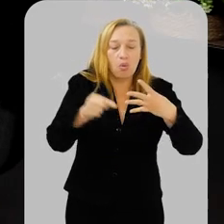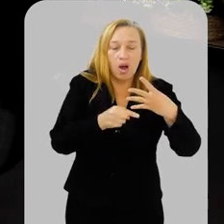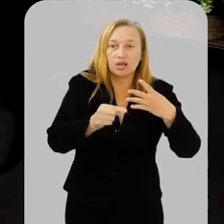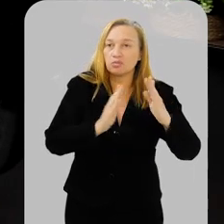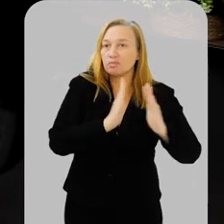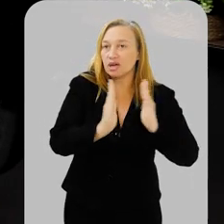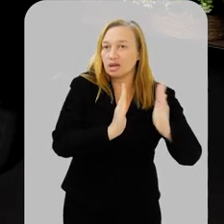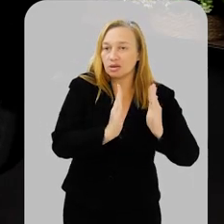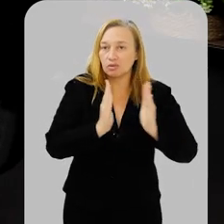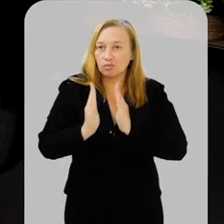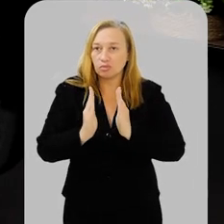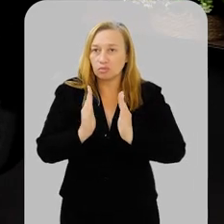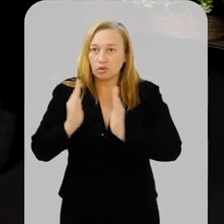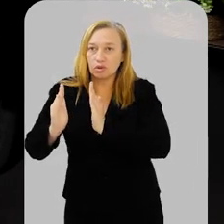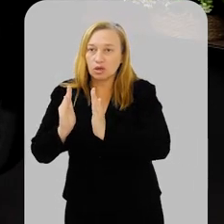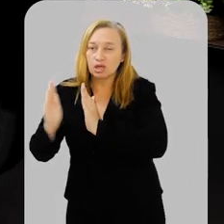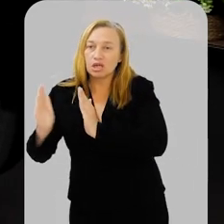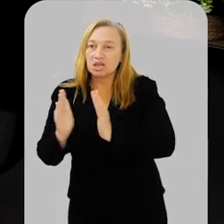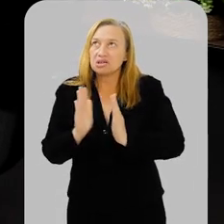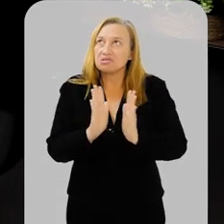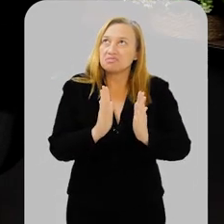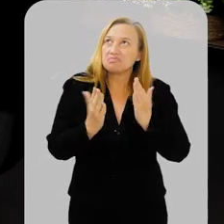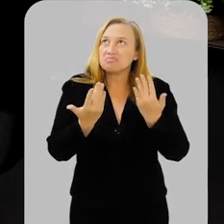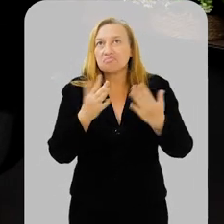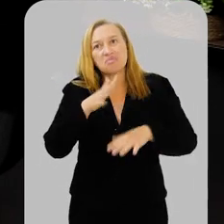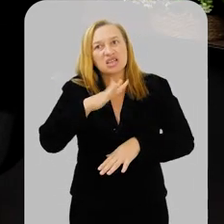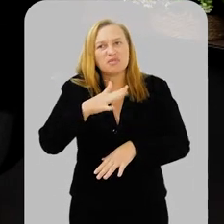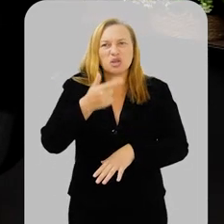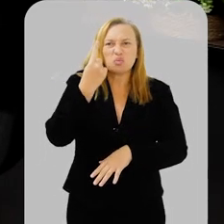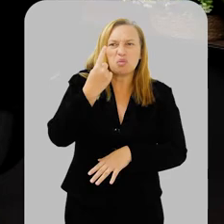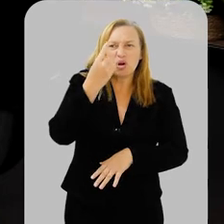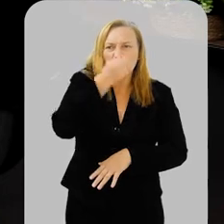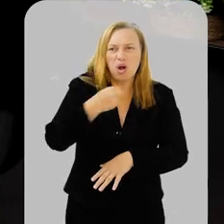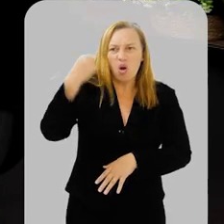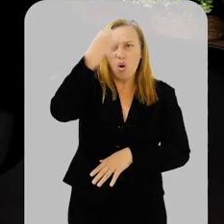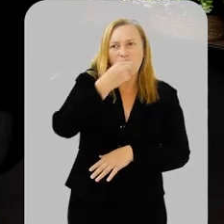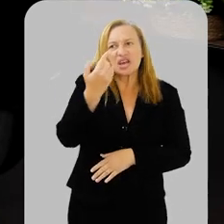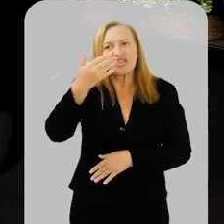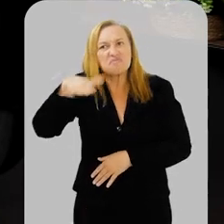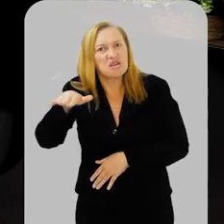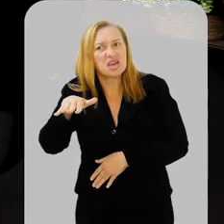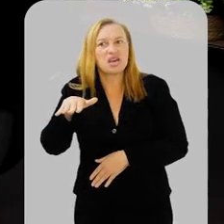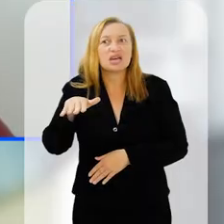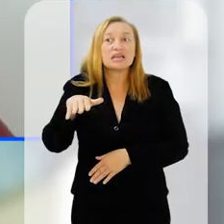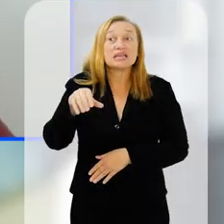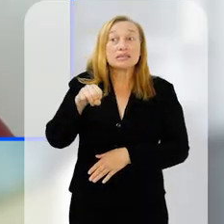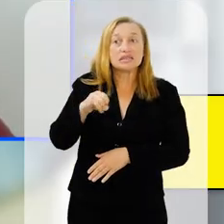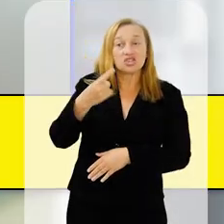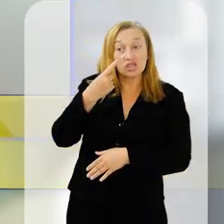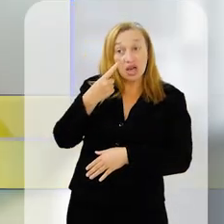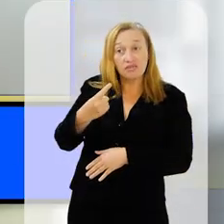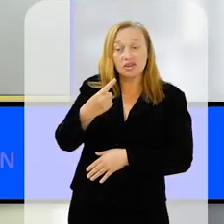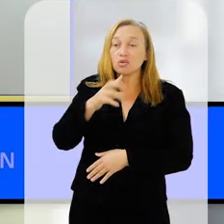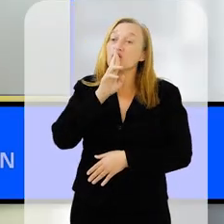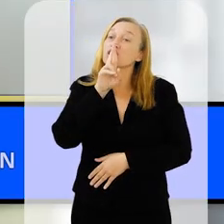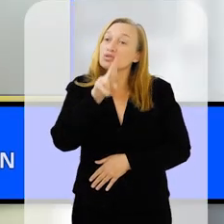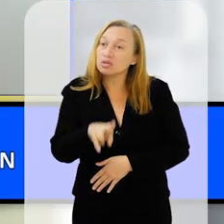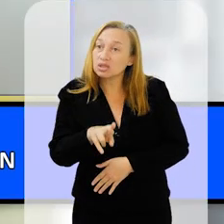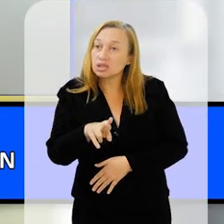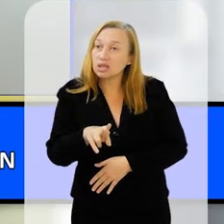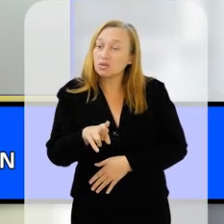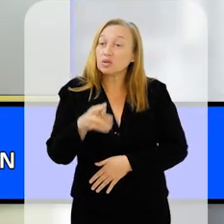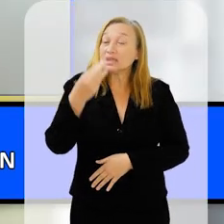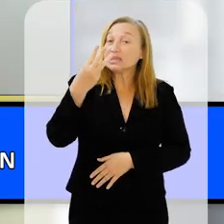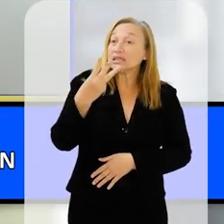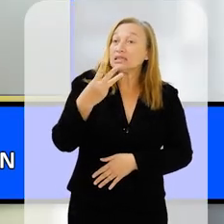quatro fases, um ciclo que geralmente dura ali por volta de uma hora e meia, então se a gente está vendo esses